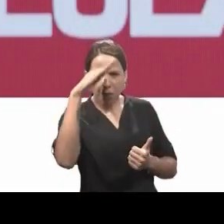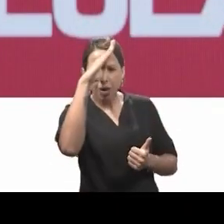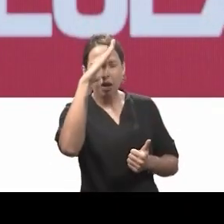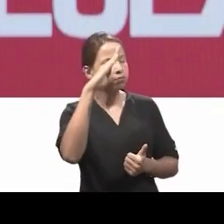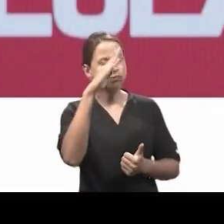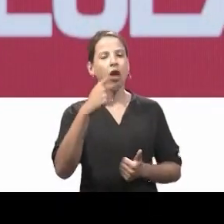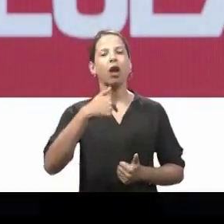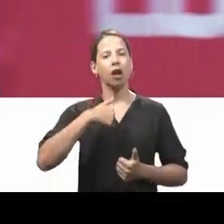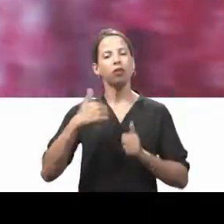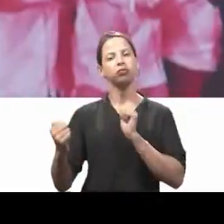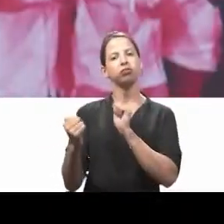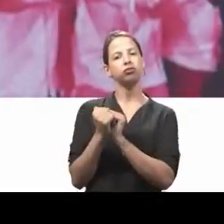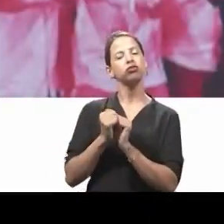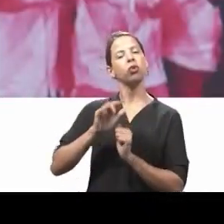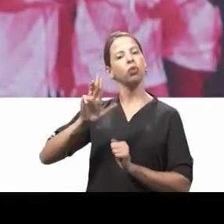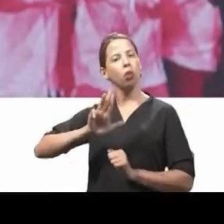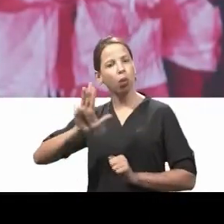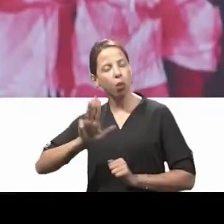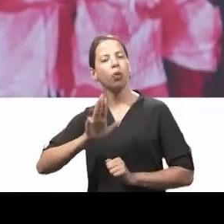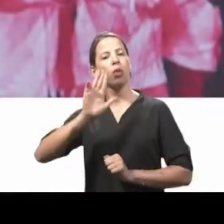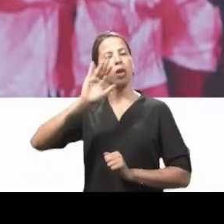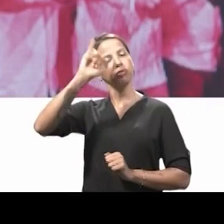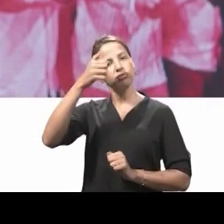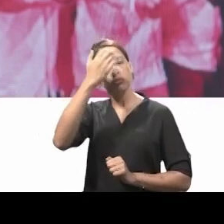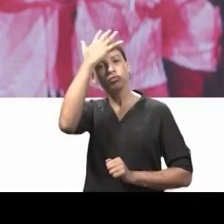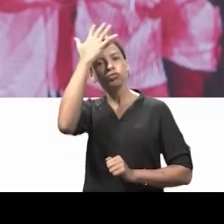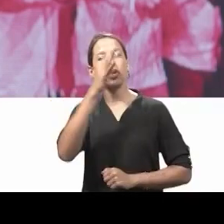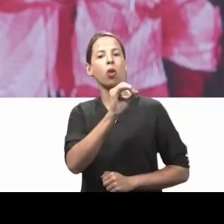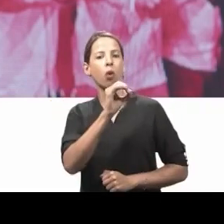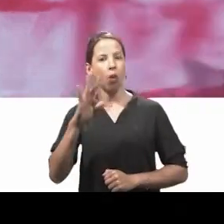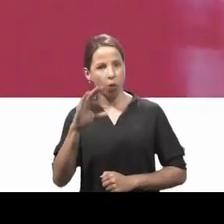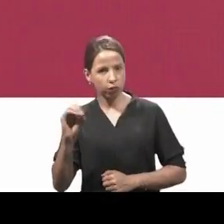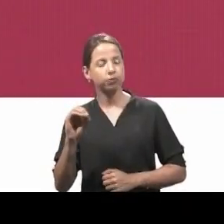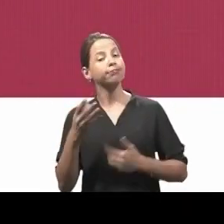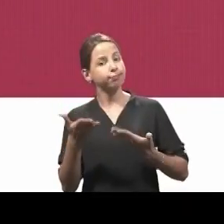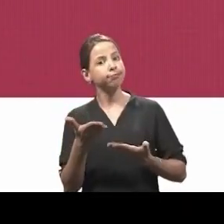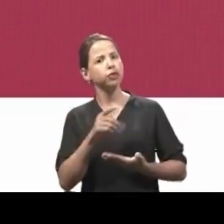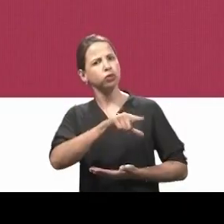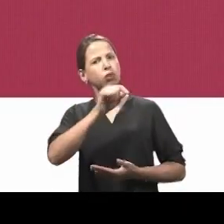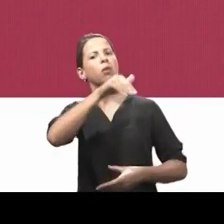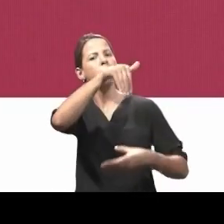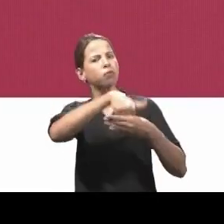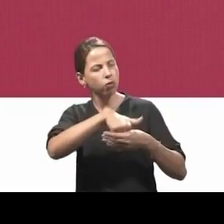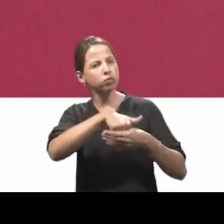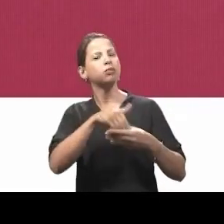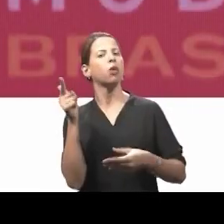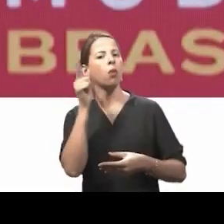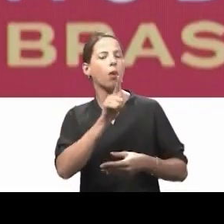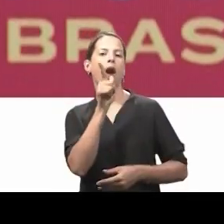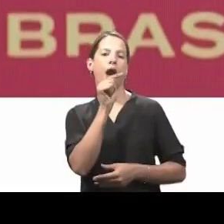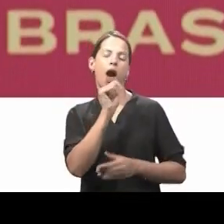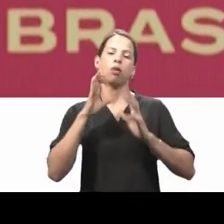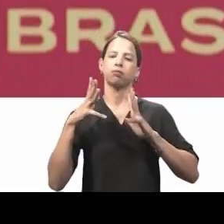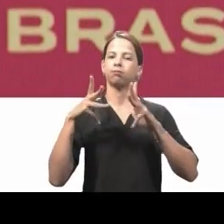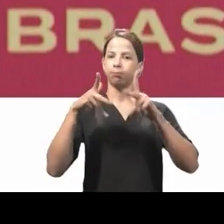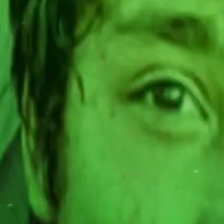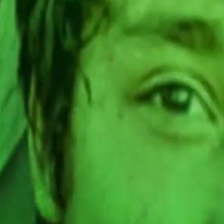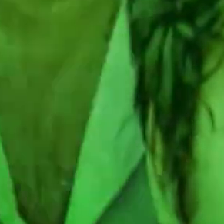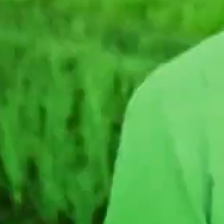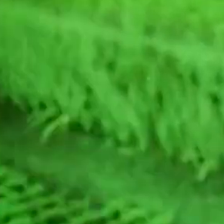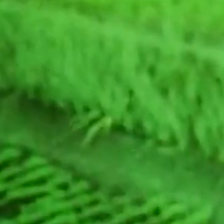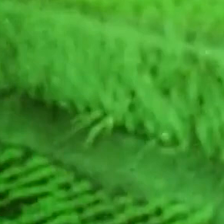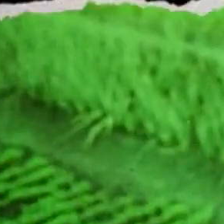Bolsonaro? Tô com Lula, Jerônimo e Otto. Peço seu voto pra fazer o Água para Todos avançar.